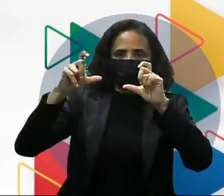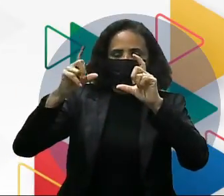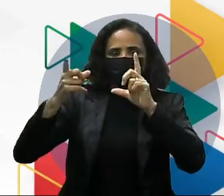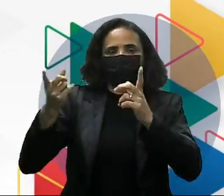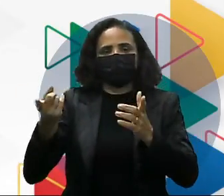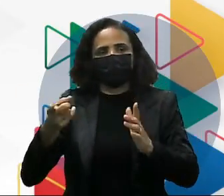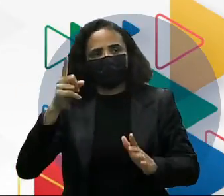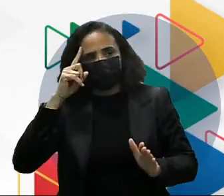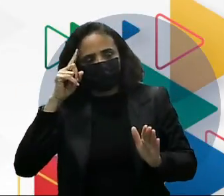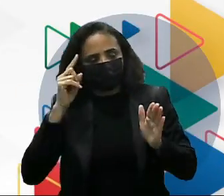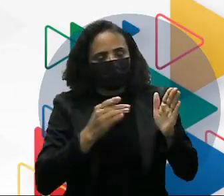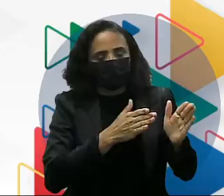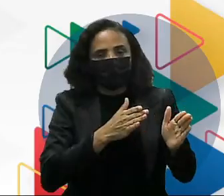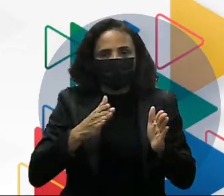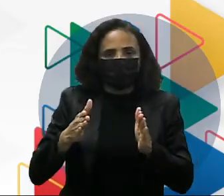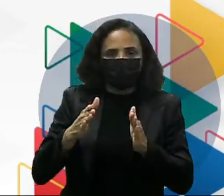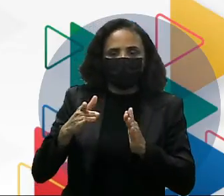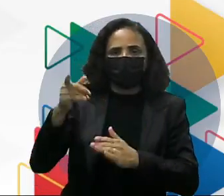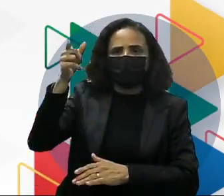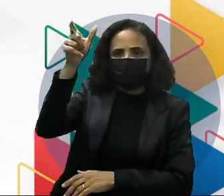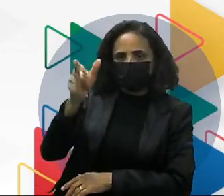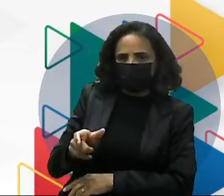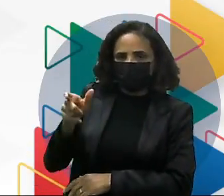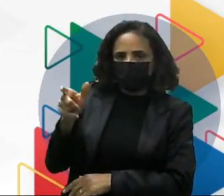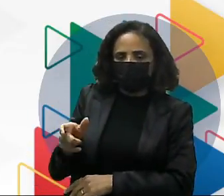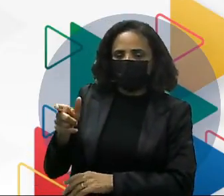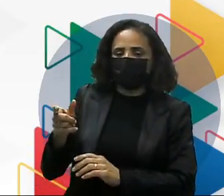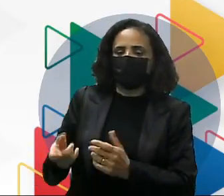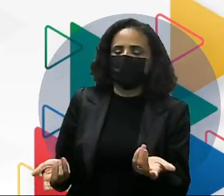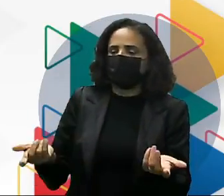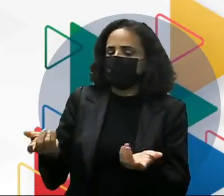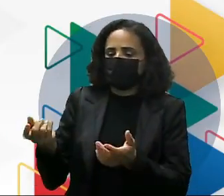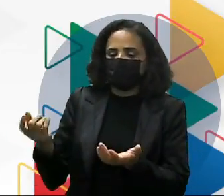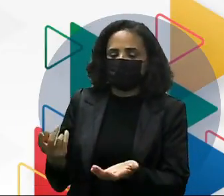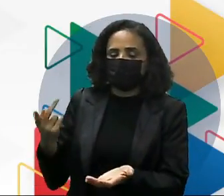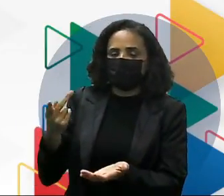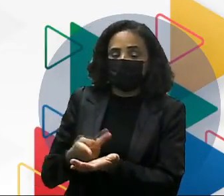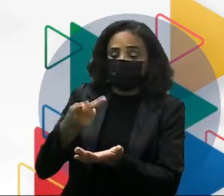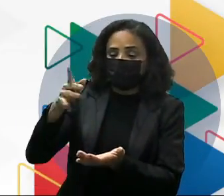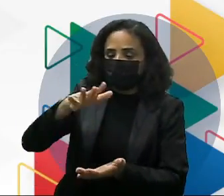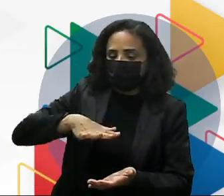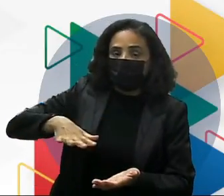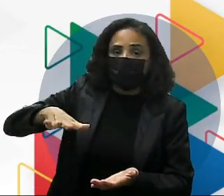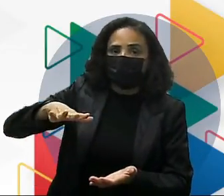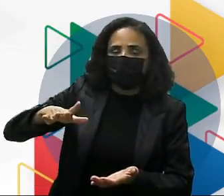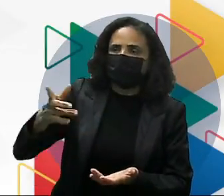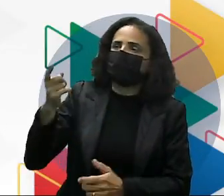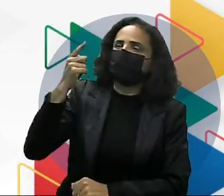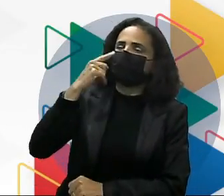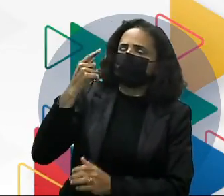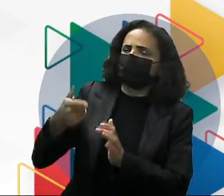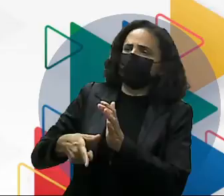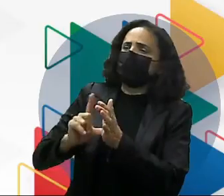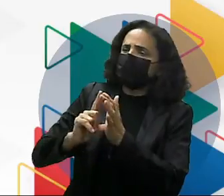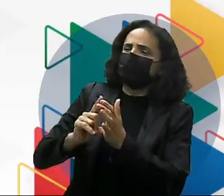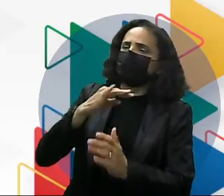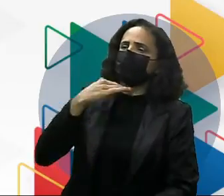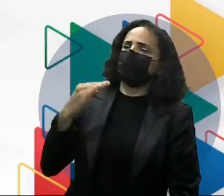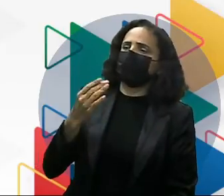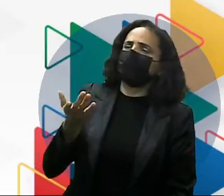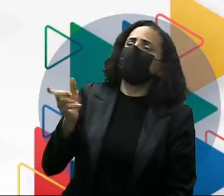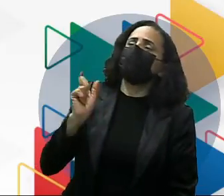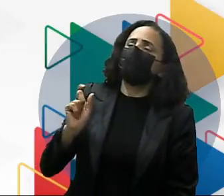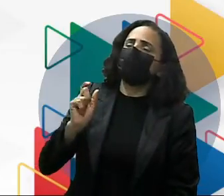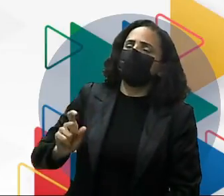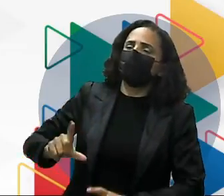Então, ele ali dentro desse cenário de morte ali, Olha, antes que você me leve embora, eu